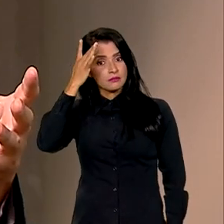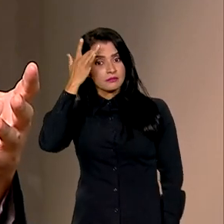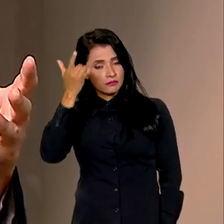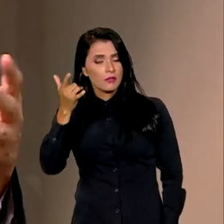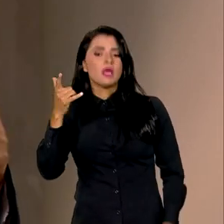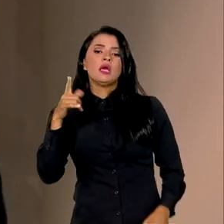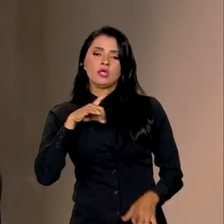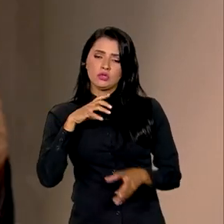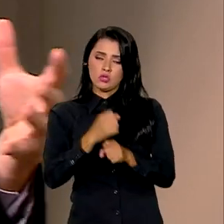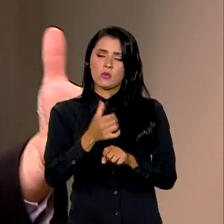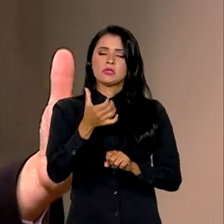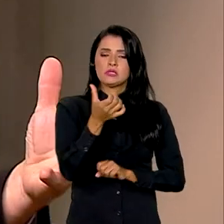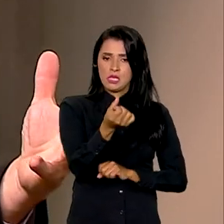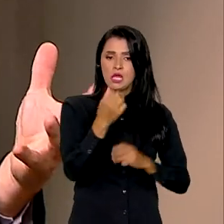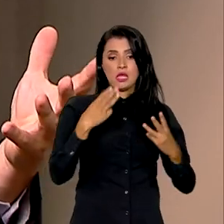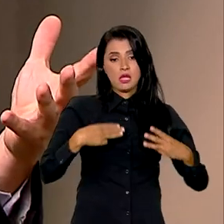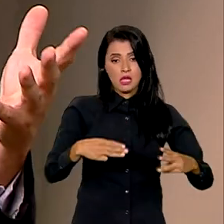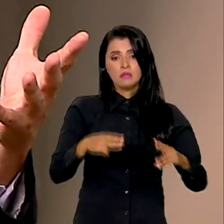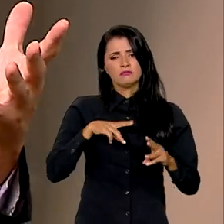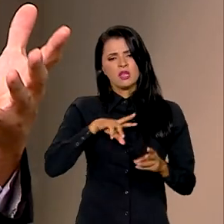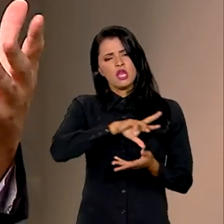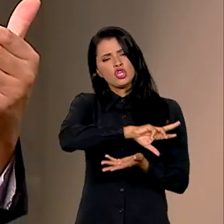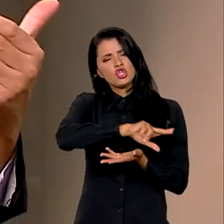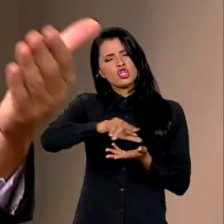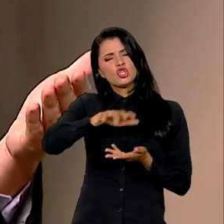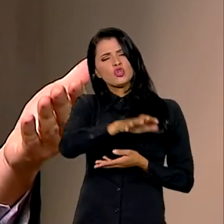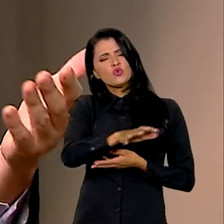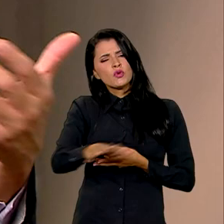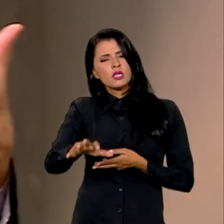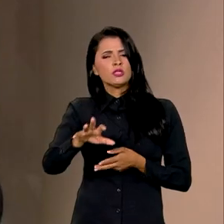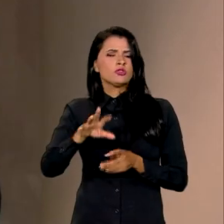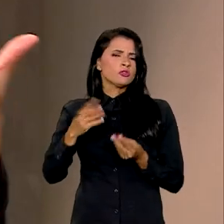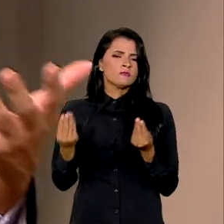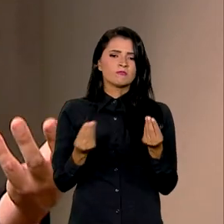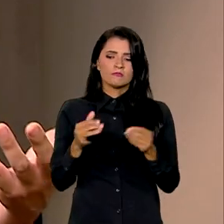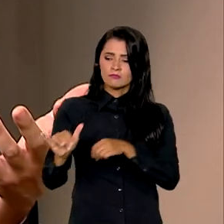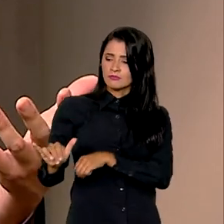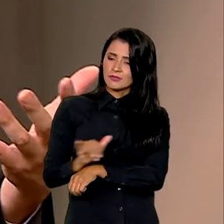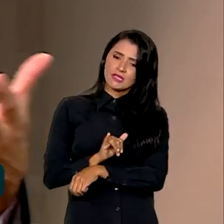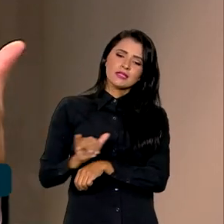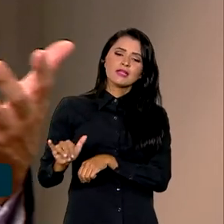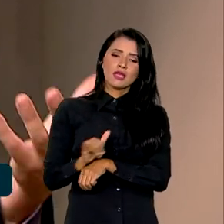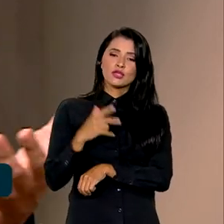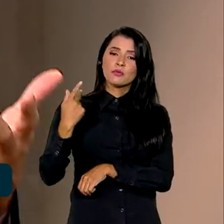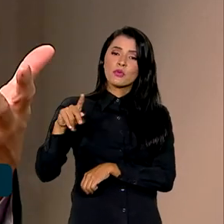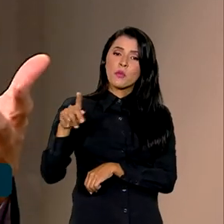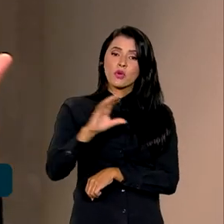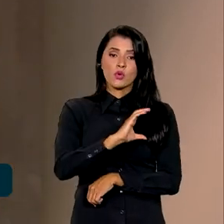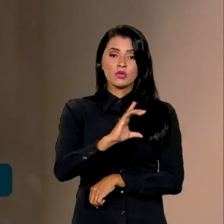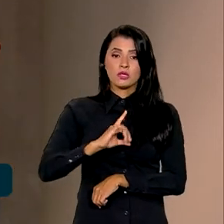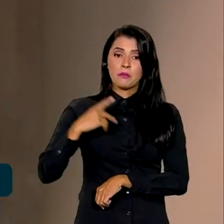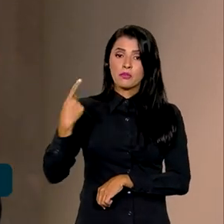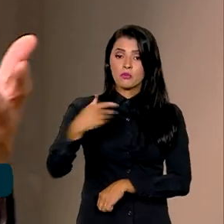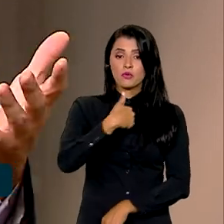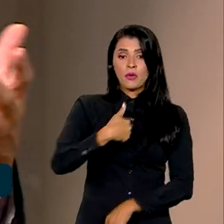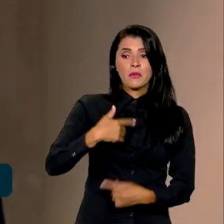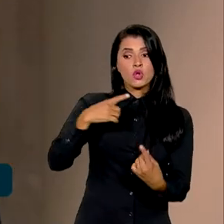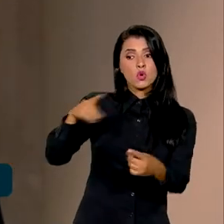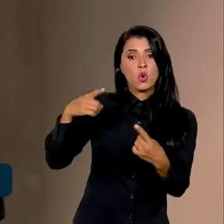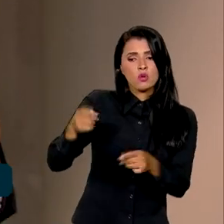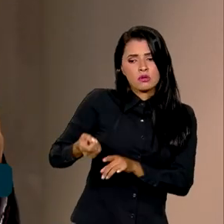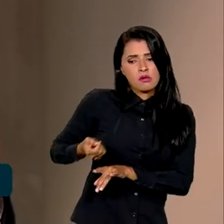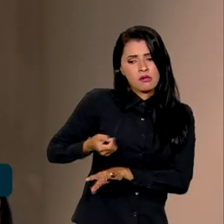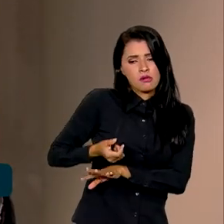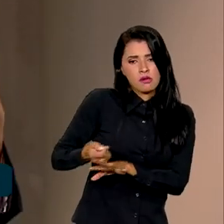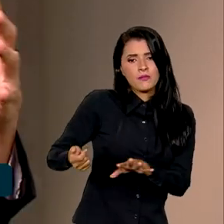seis ministérios que contemplam diferentes aspectos de uma estratégia coordenada de governo para enfrentar a desinformação.